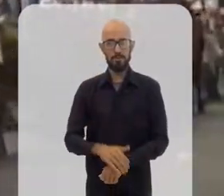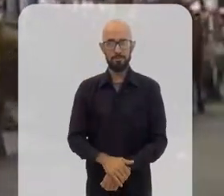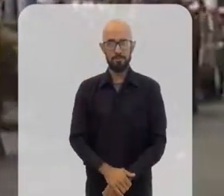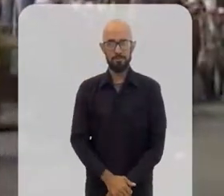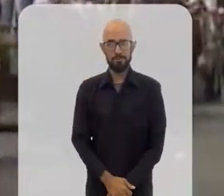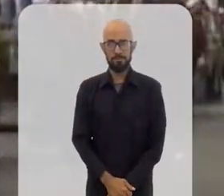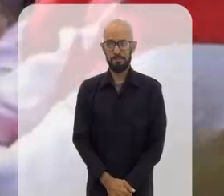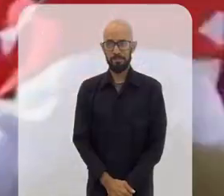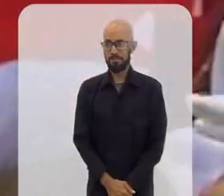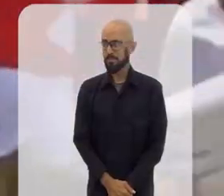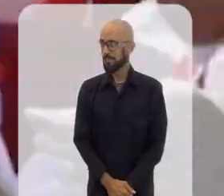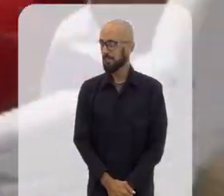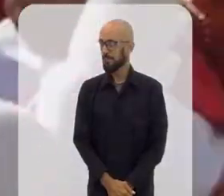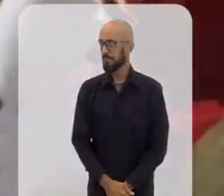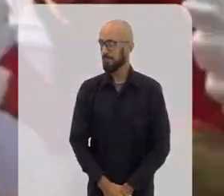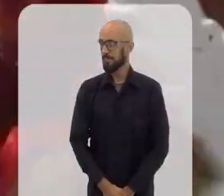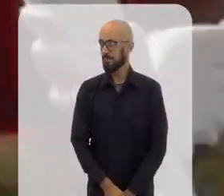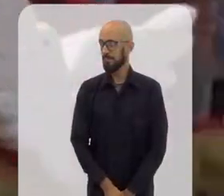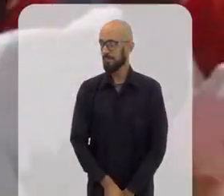desfiles.